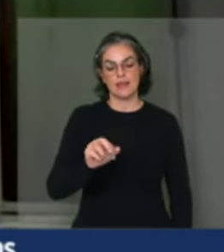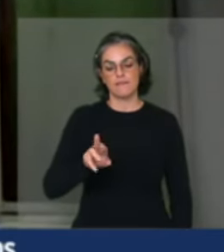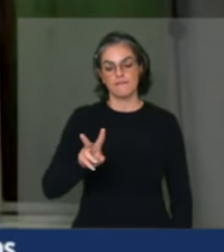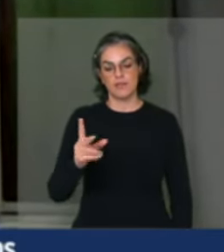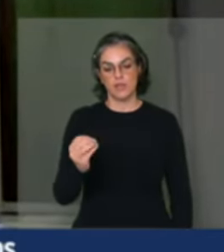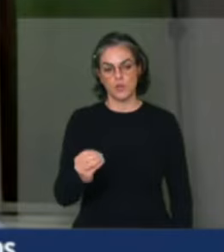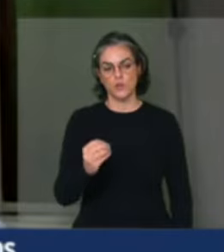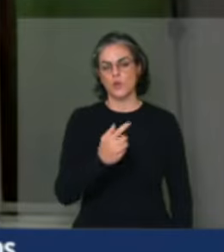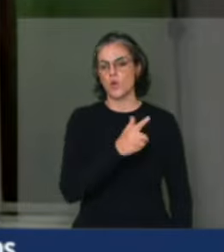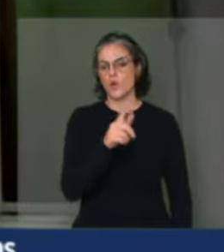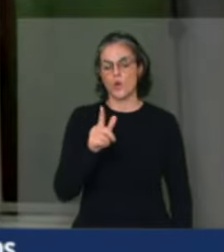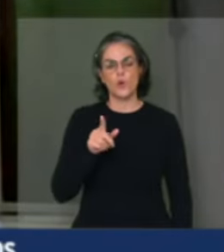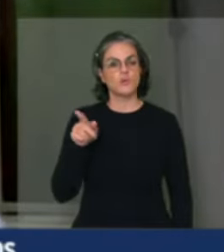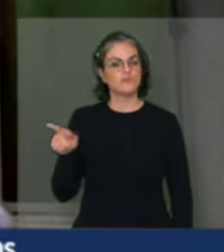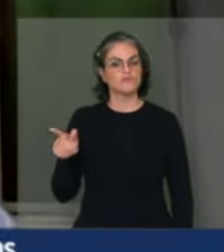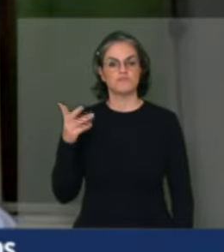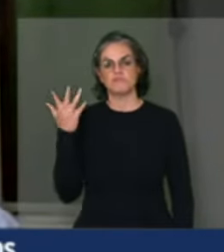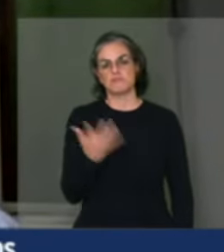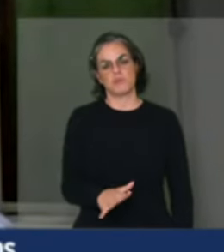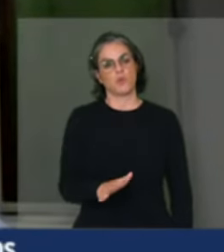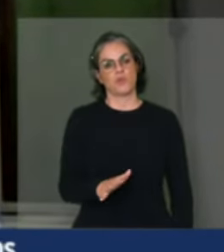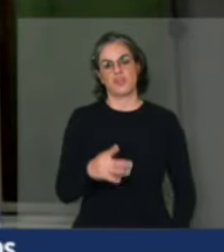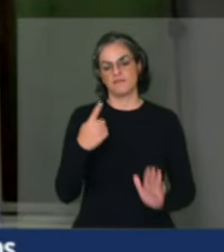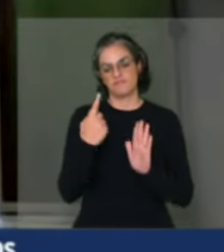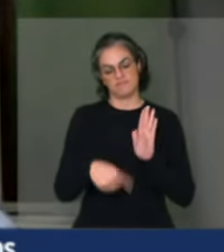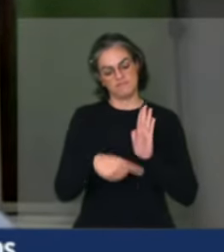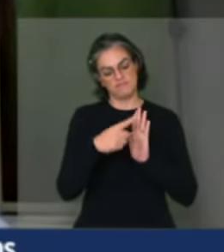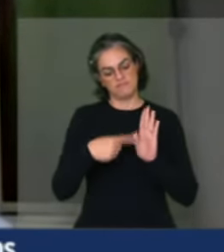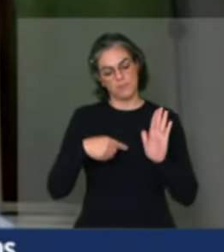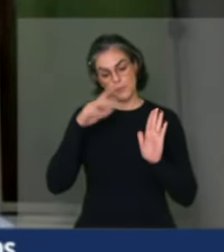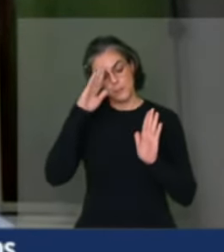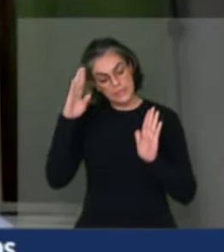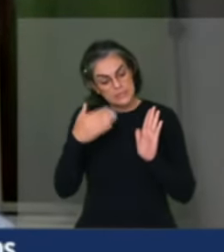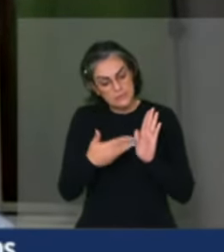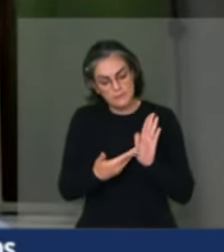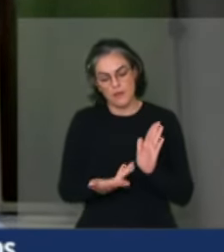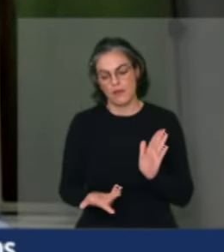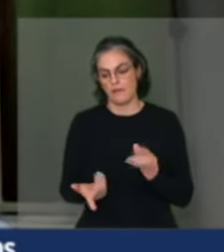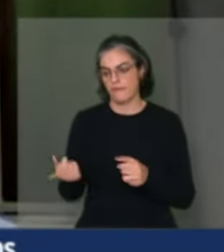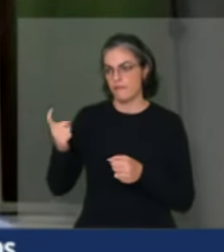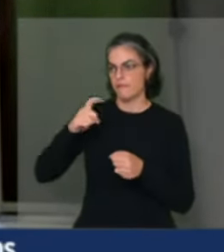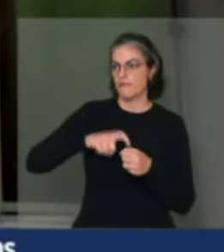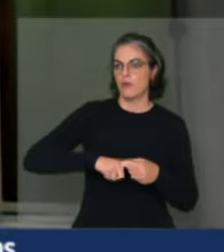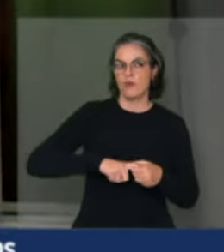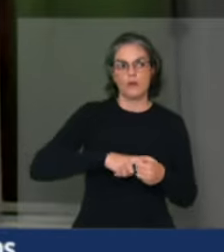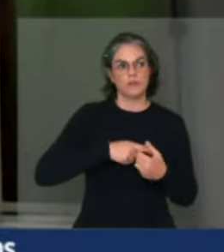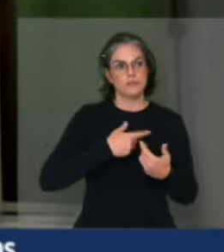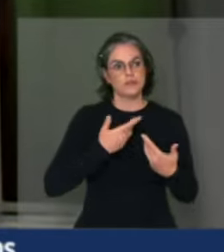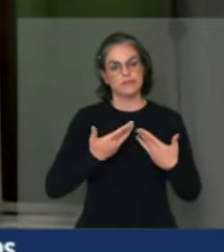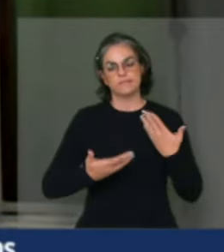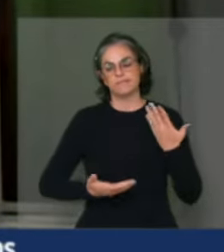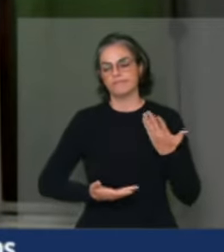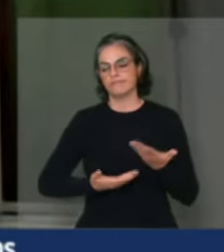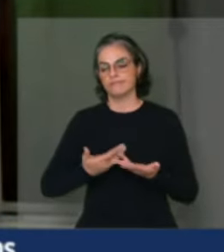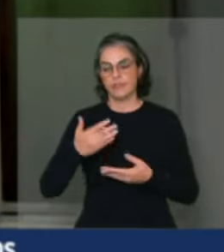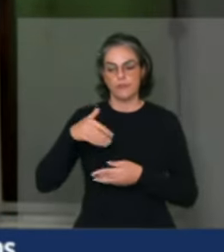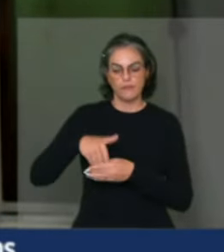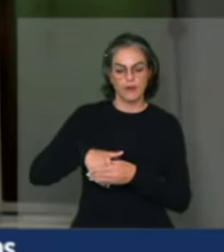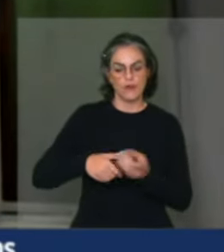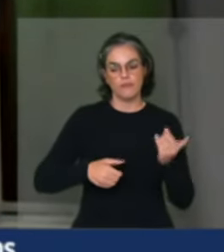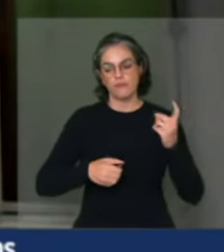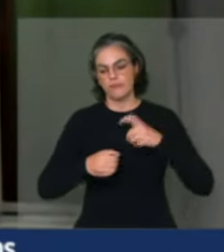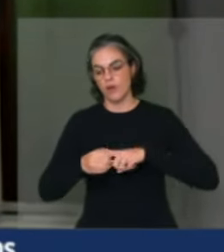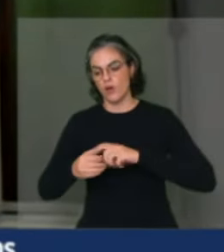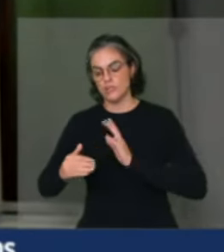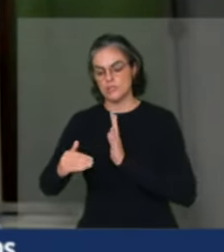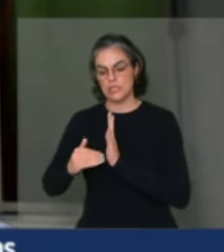presidente fez questão de vetar a parte essencial, portanto, volta para a Câmara, aprovado na Câmara, agora deve ir para o Senado para ir